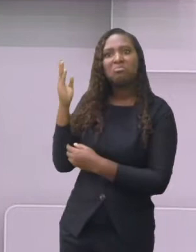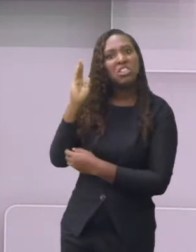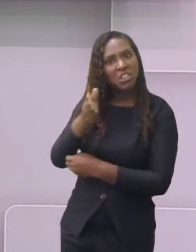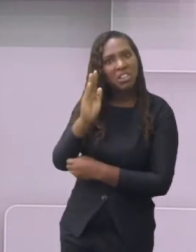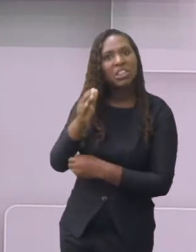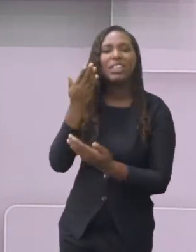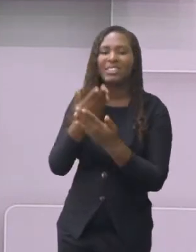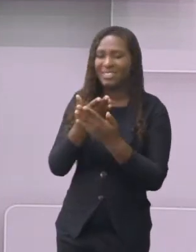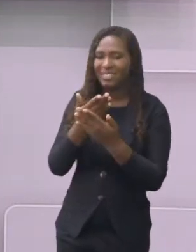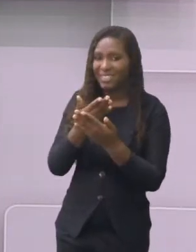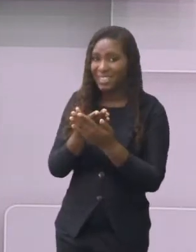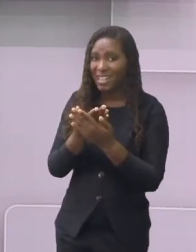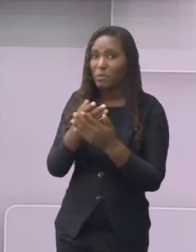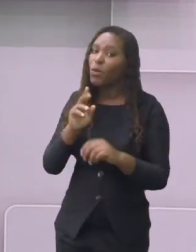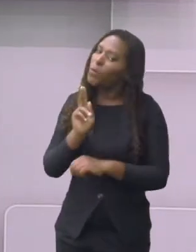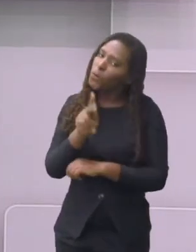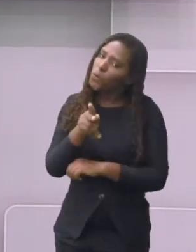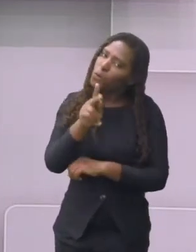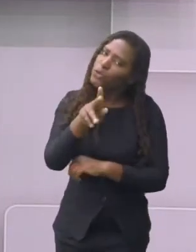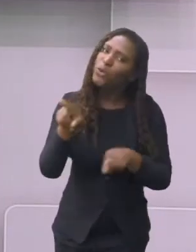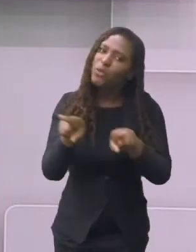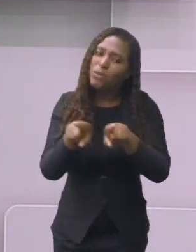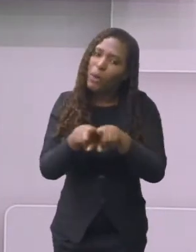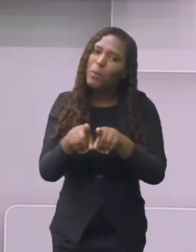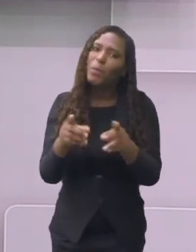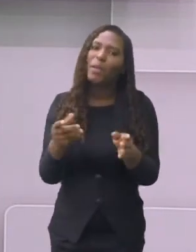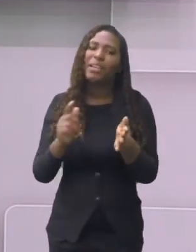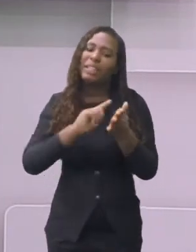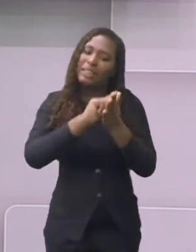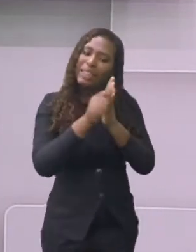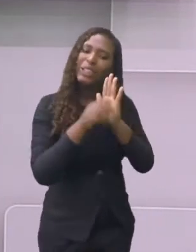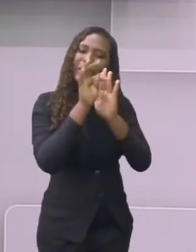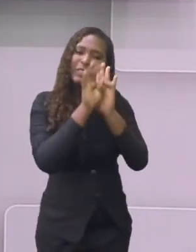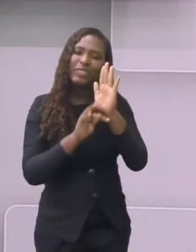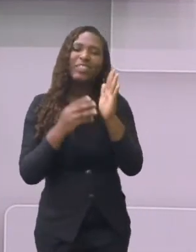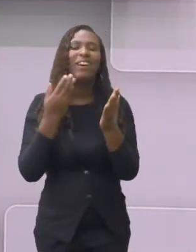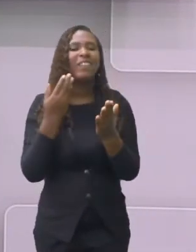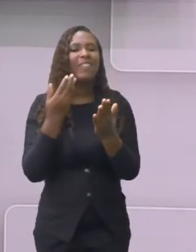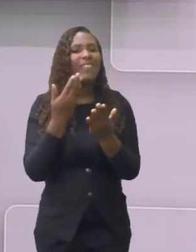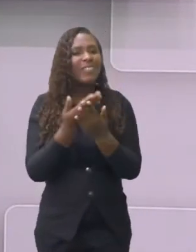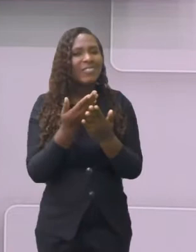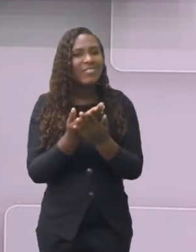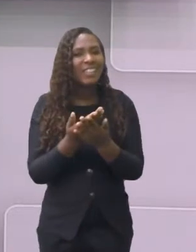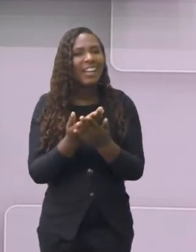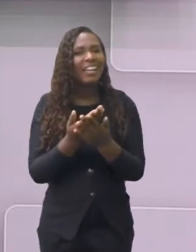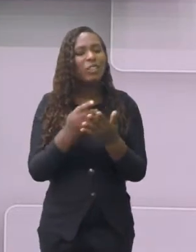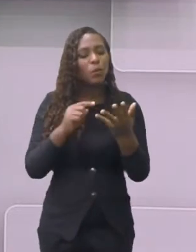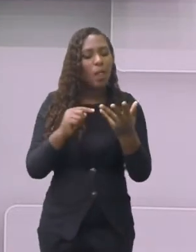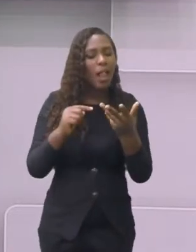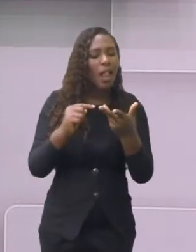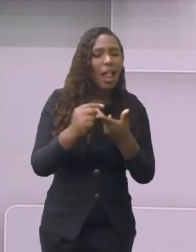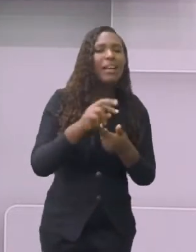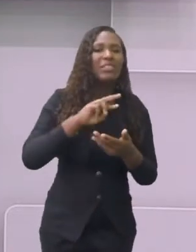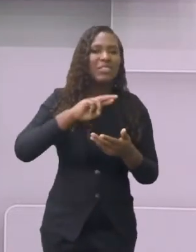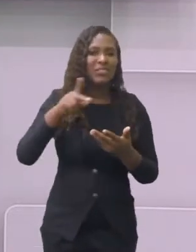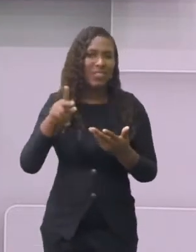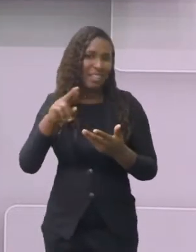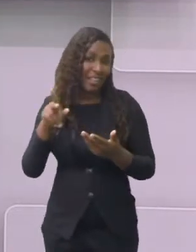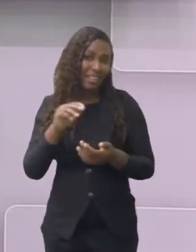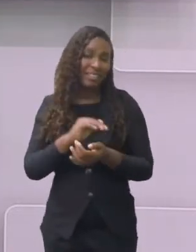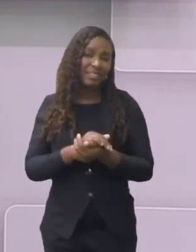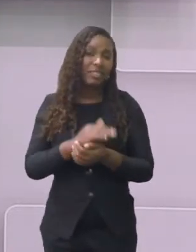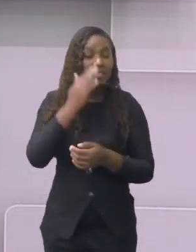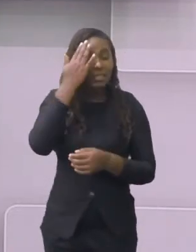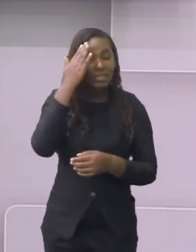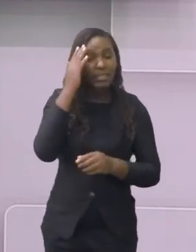o nosso processo introduzindo sempre um gênero textual diferente e entendendo como se escreve, como